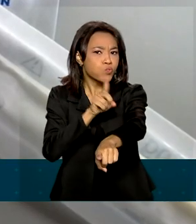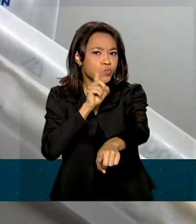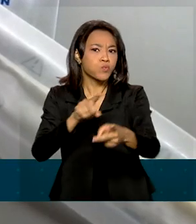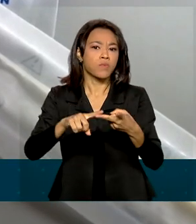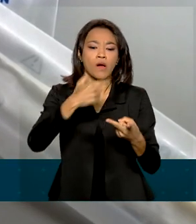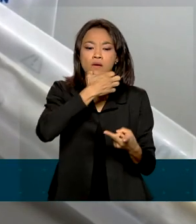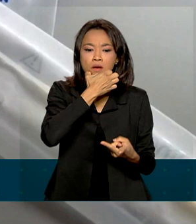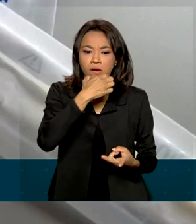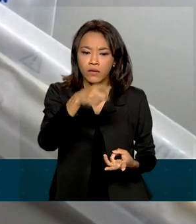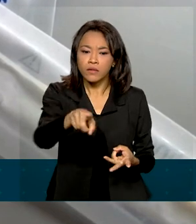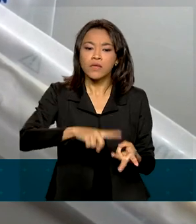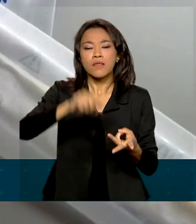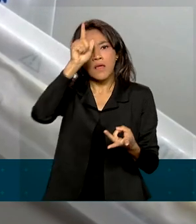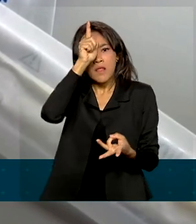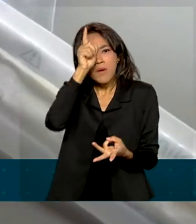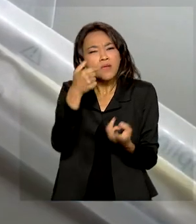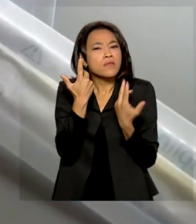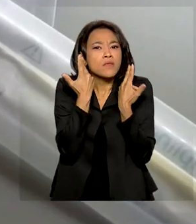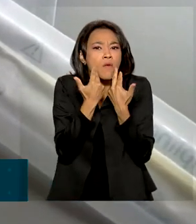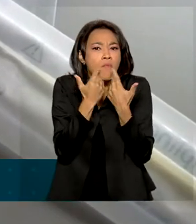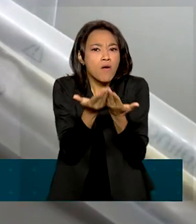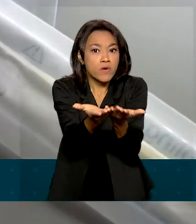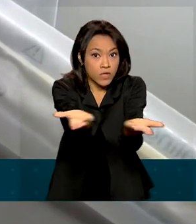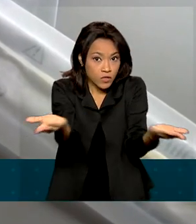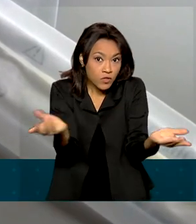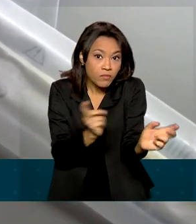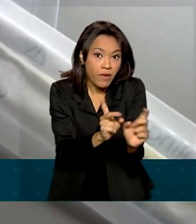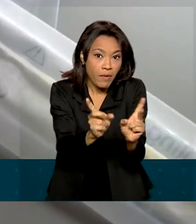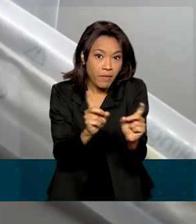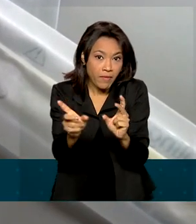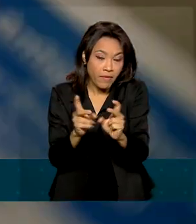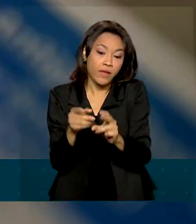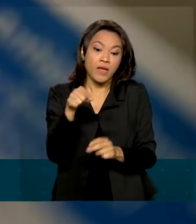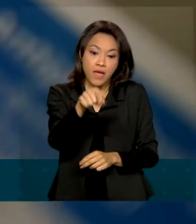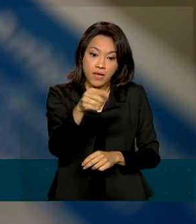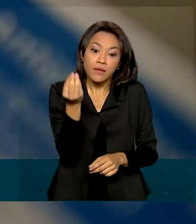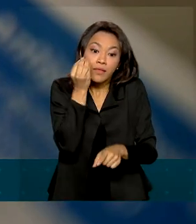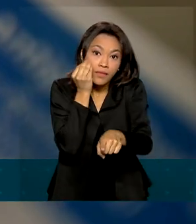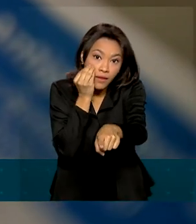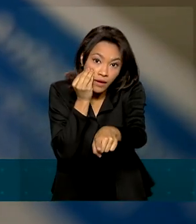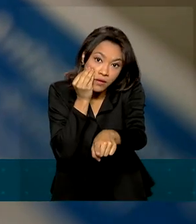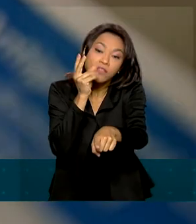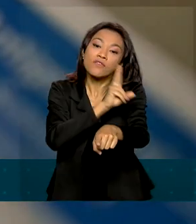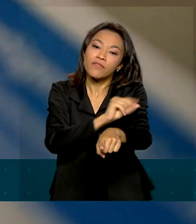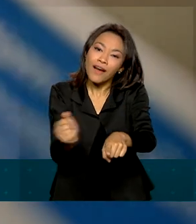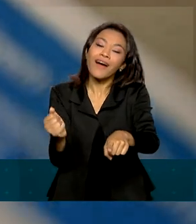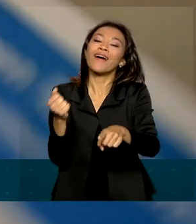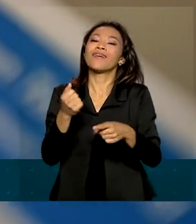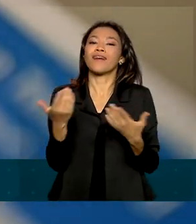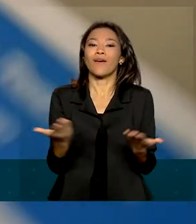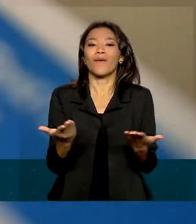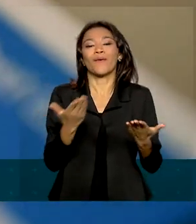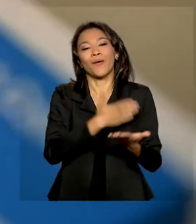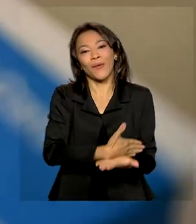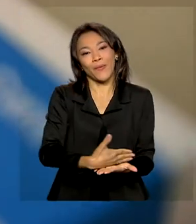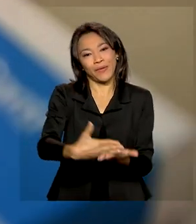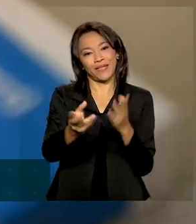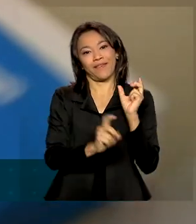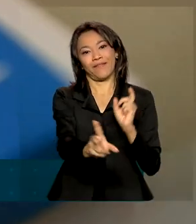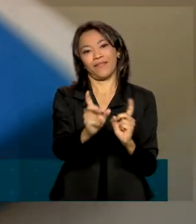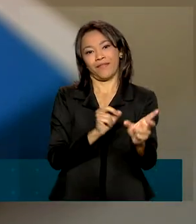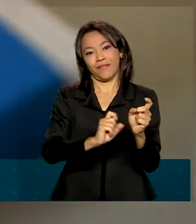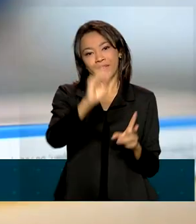Unido e na Alemanha, o autoteste para a Covid-19 vai também passar a fazer parte da rotina dos